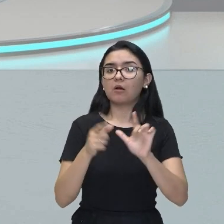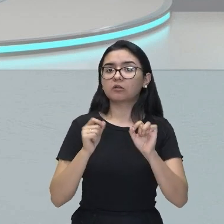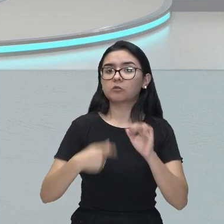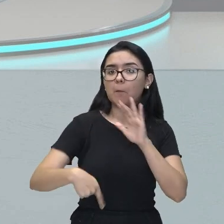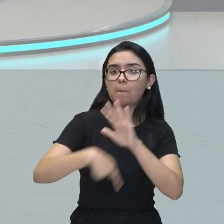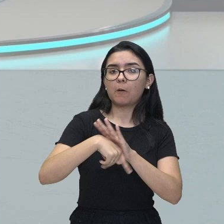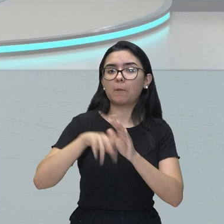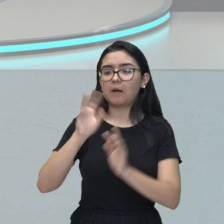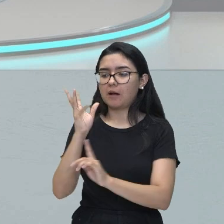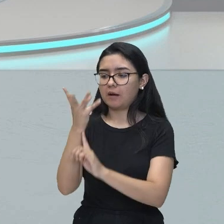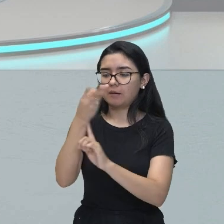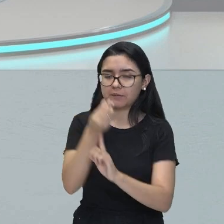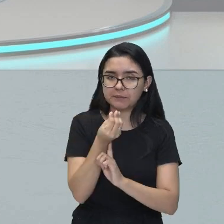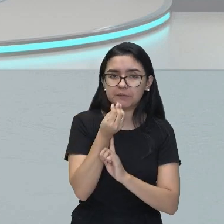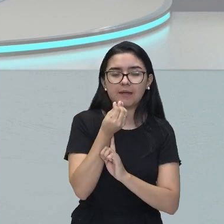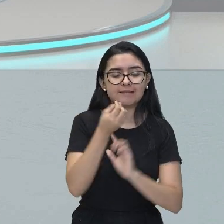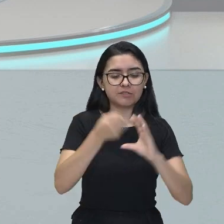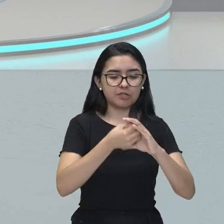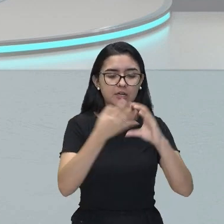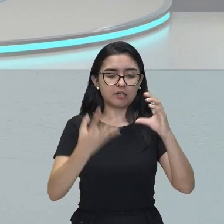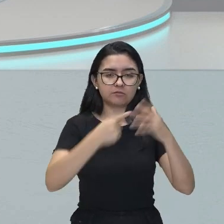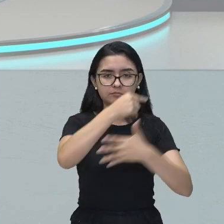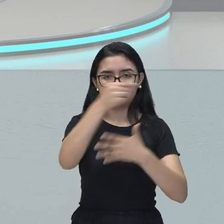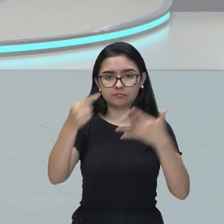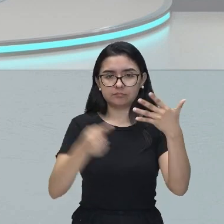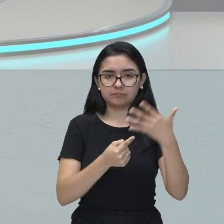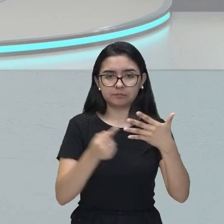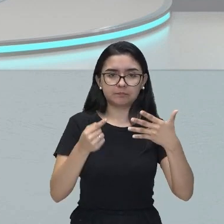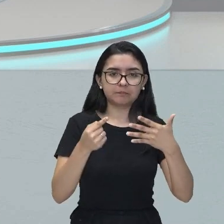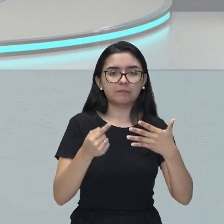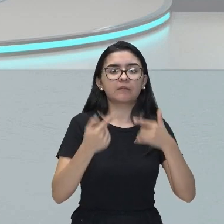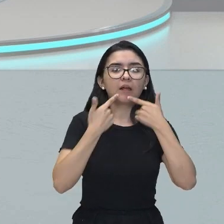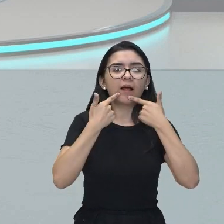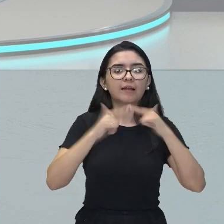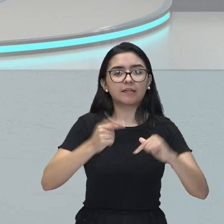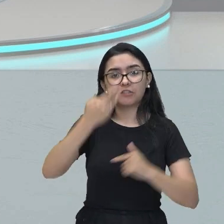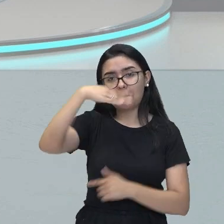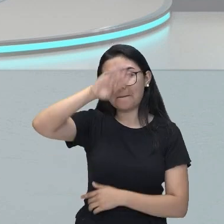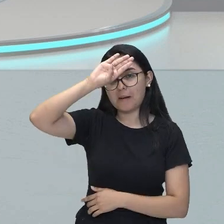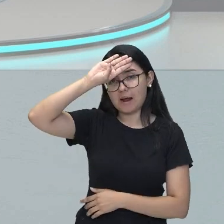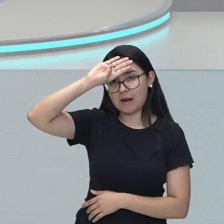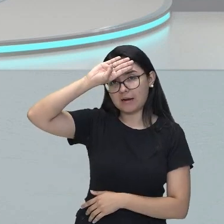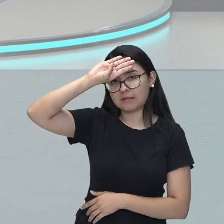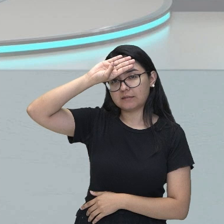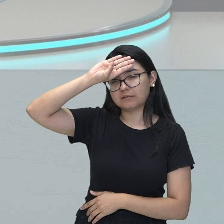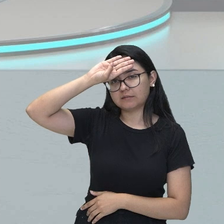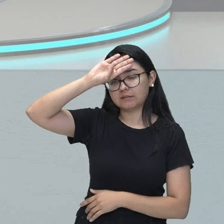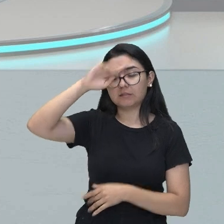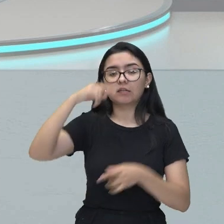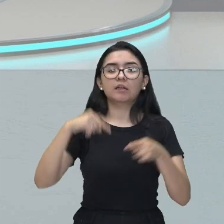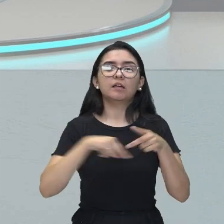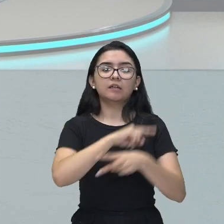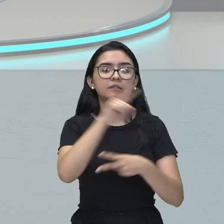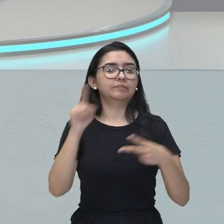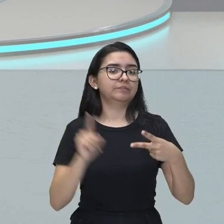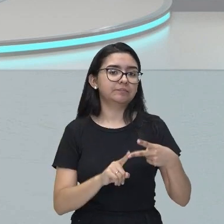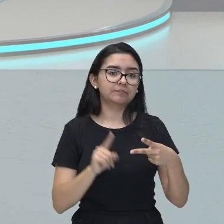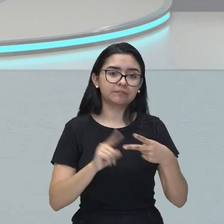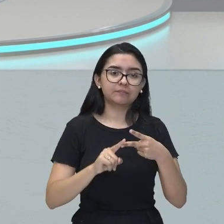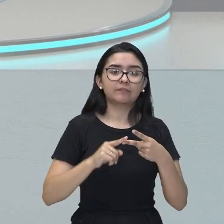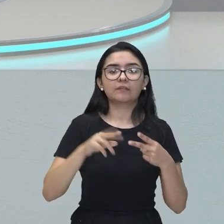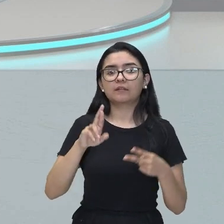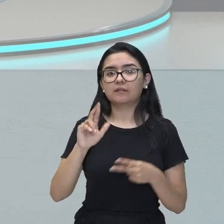de arte essas características, né? A linguagem dramática, depois o racionalismo,